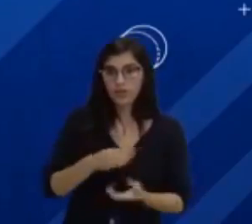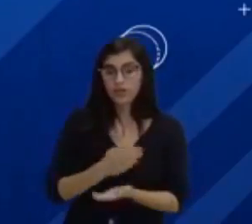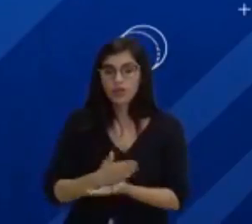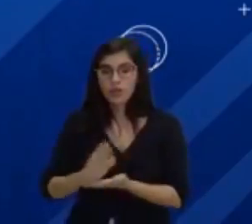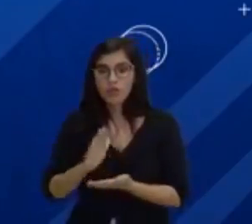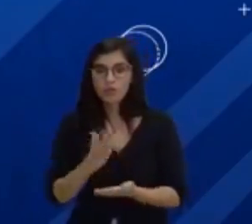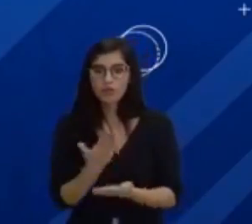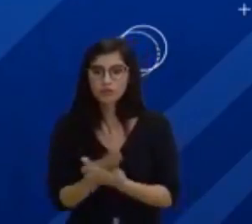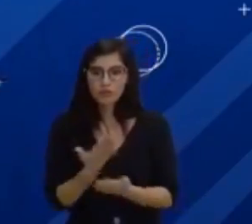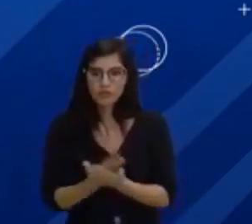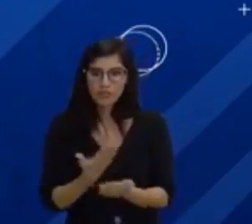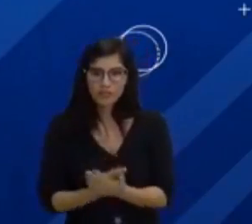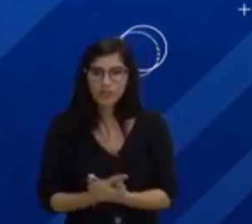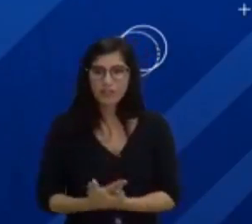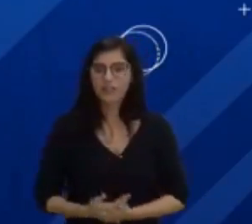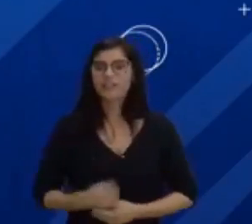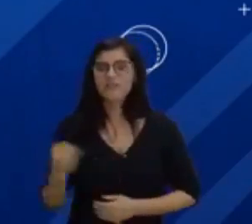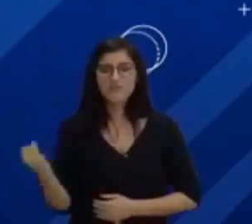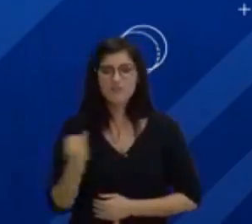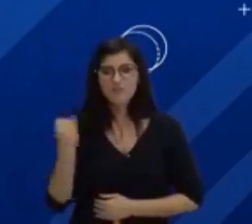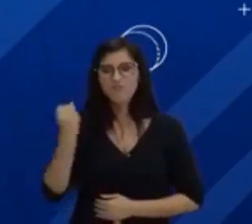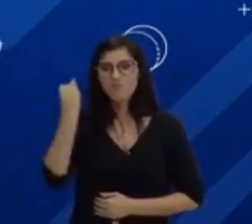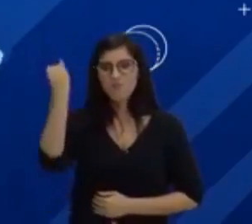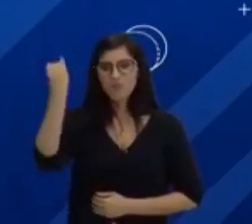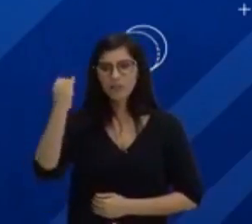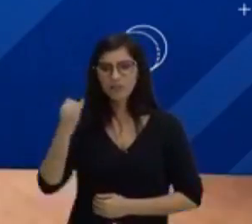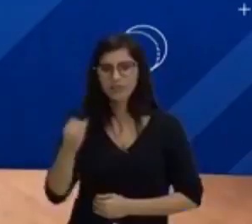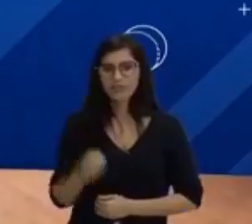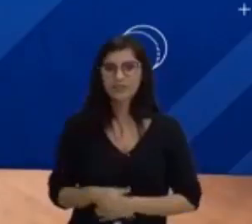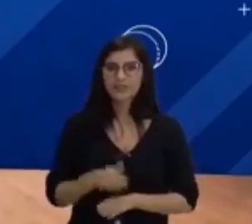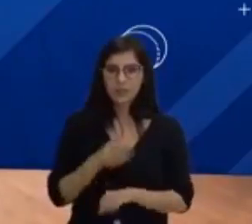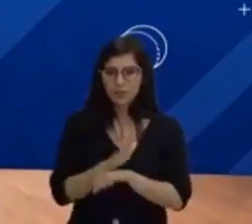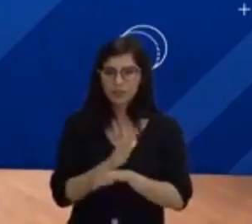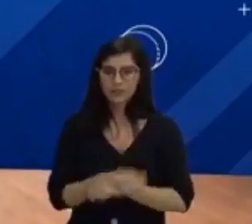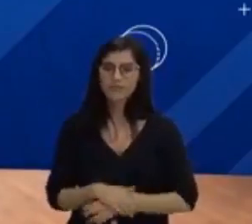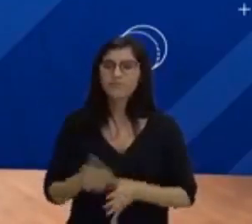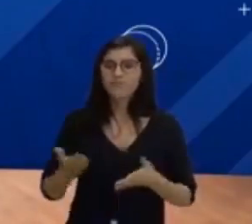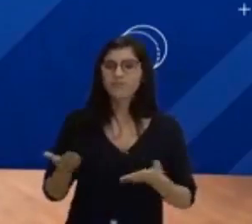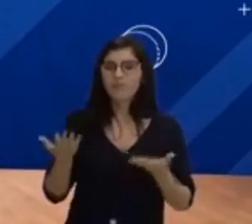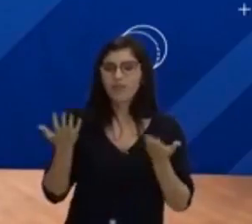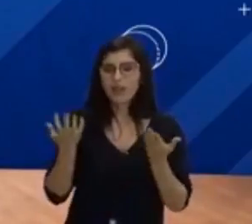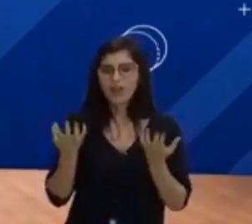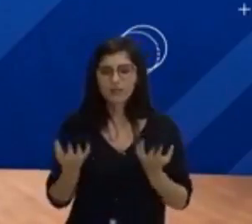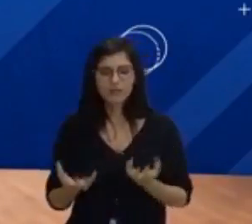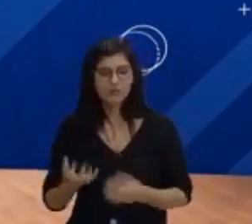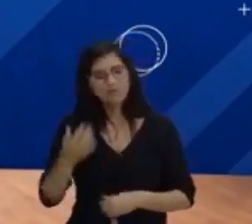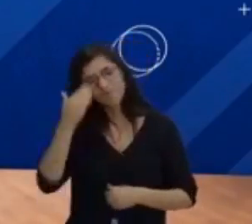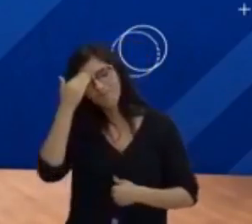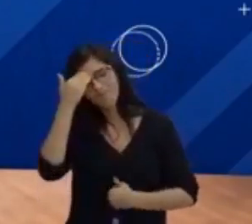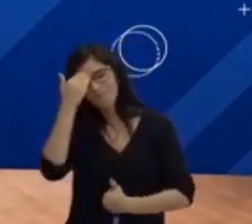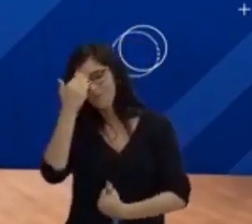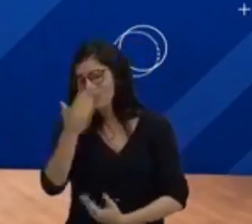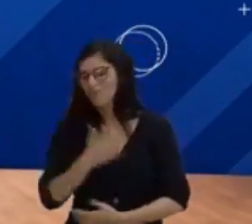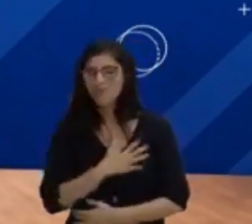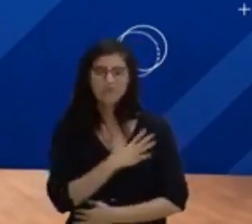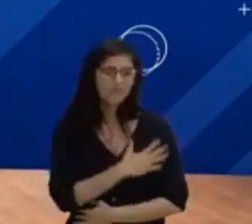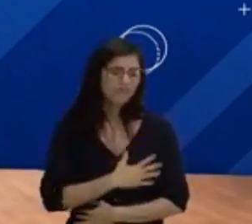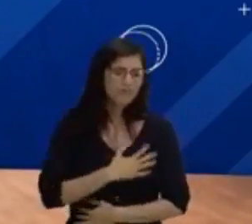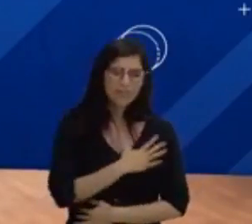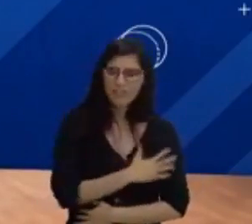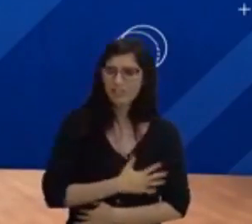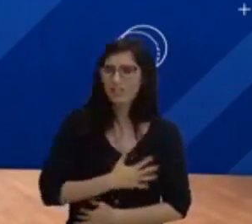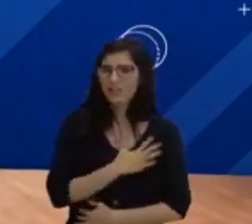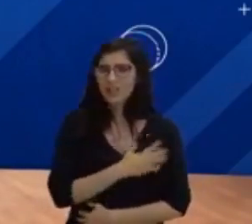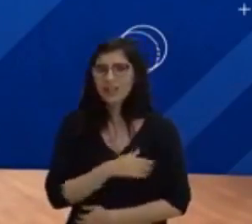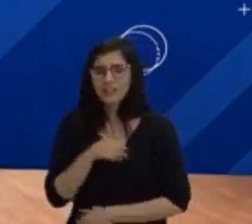ritmo de estudos que vai ser de suma, de fundamental importância para você. Eu quero te dizer que está sendo uma satisfação enorme, foi uma satisfação enorme poder